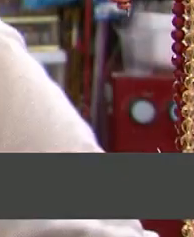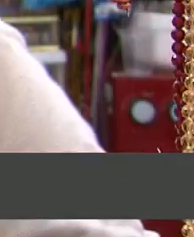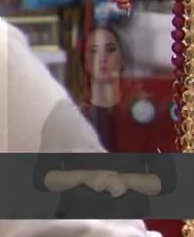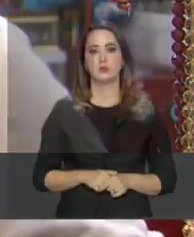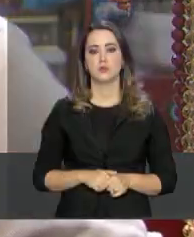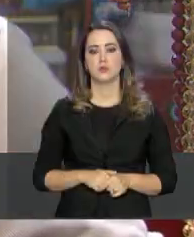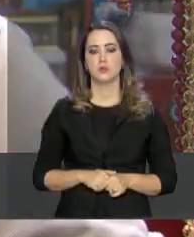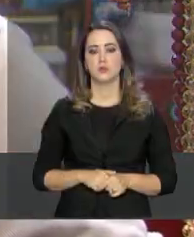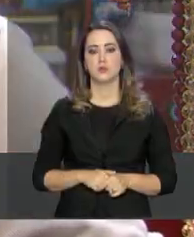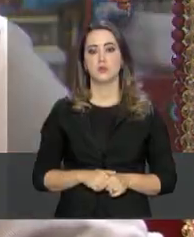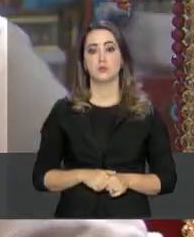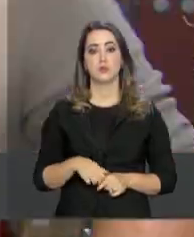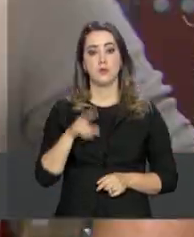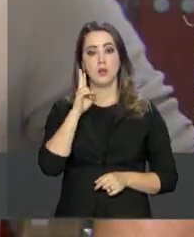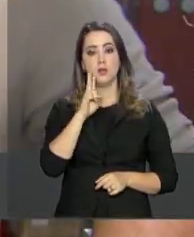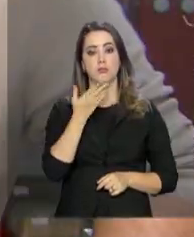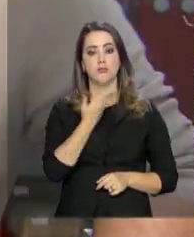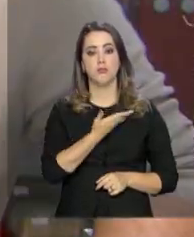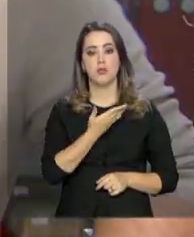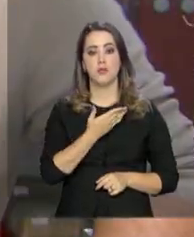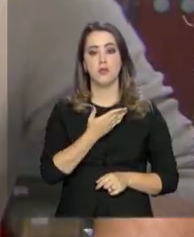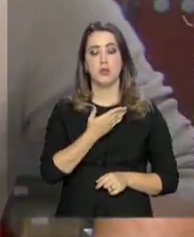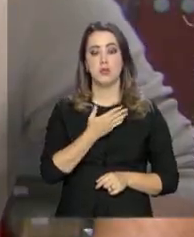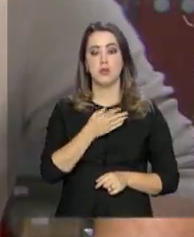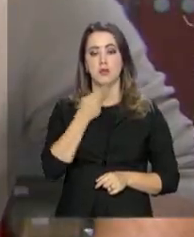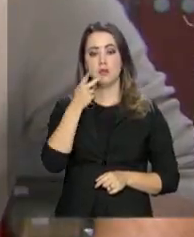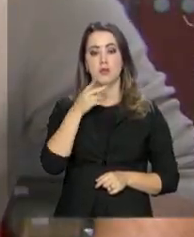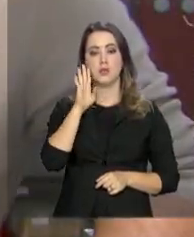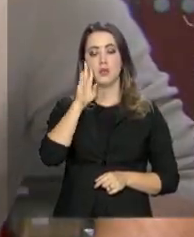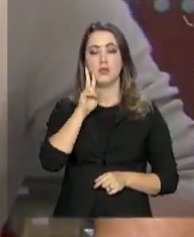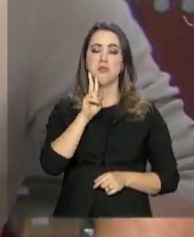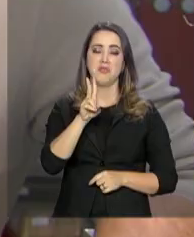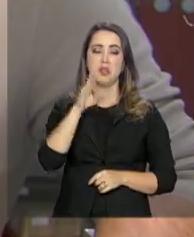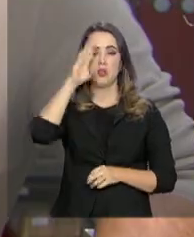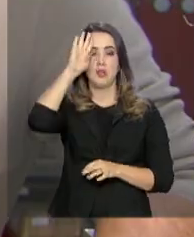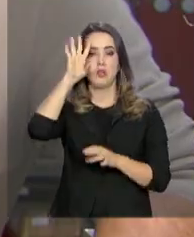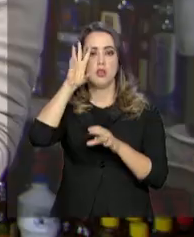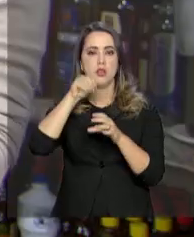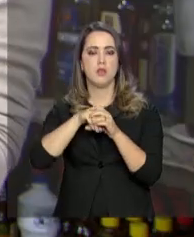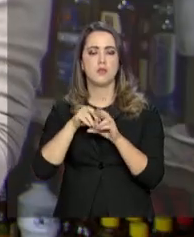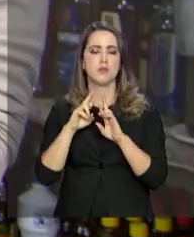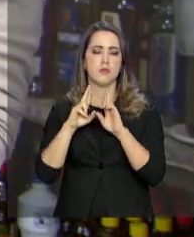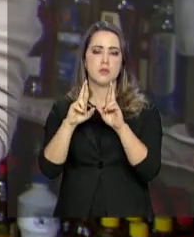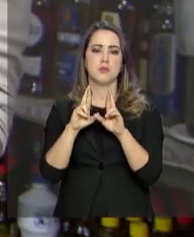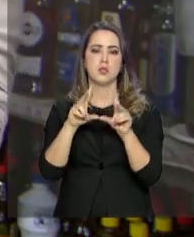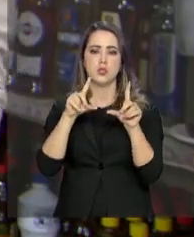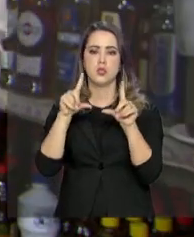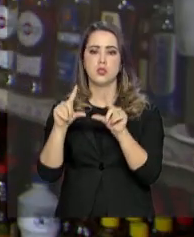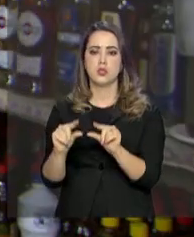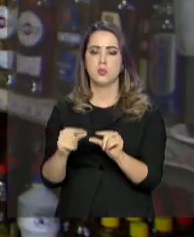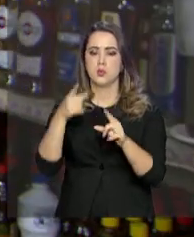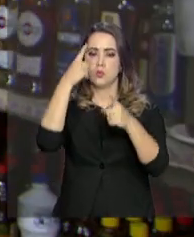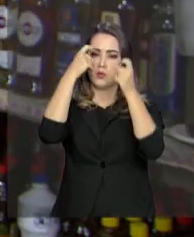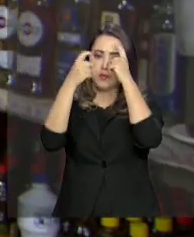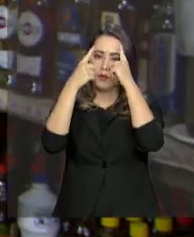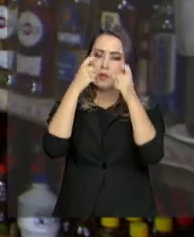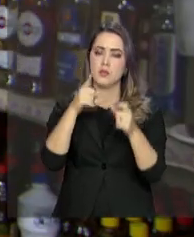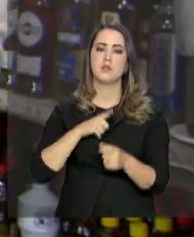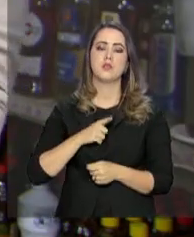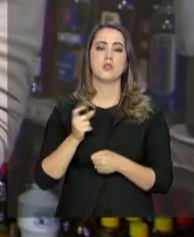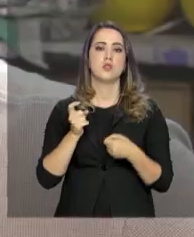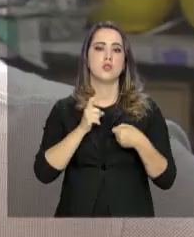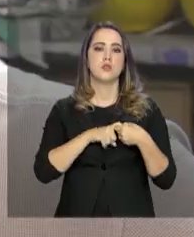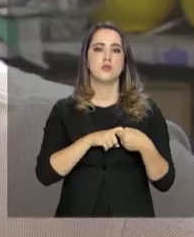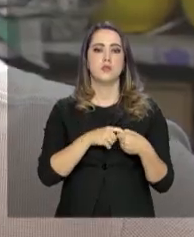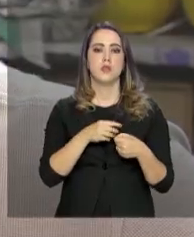Pedro tem na Intervenção Federal a esperança de que os índices de violência no Rio de Janeiro diminuam. Quem sabe assim ele possa ter de volta a